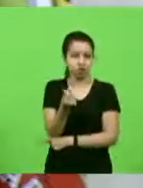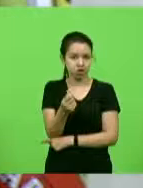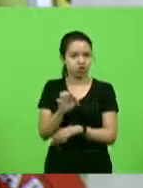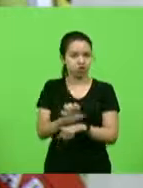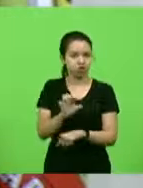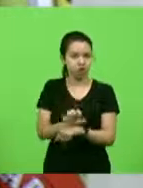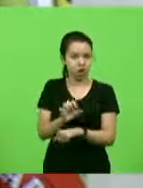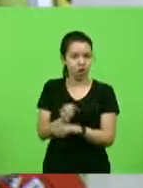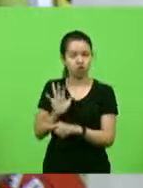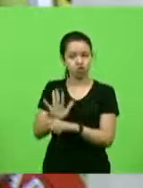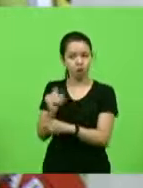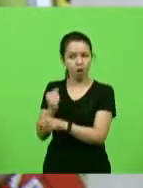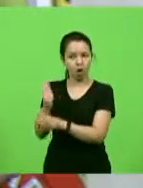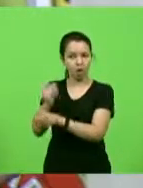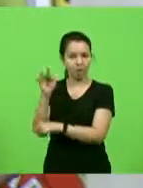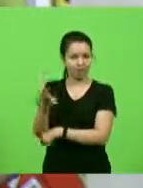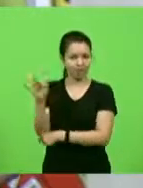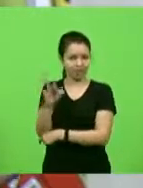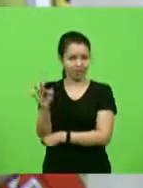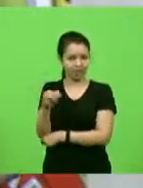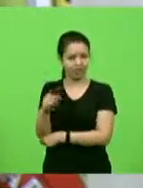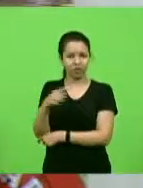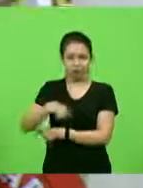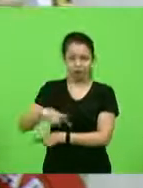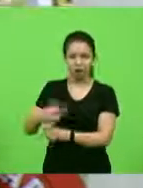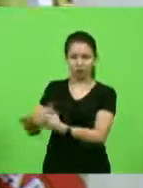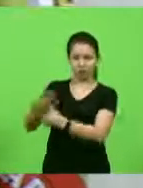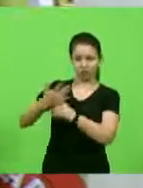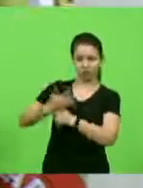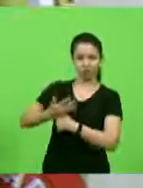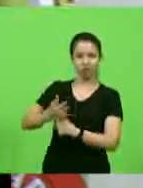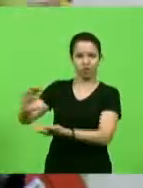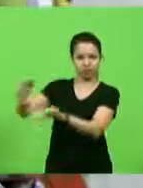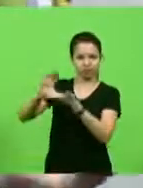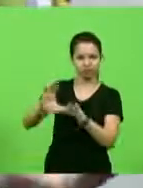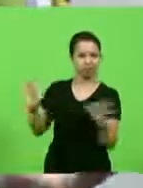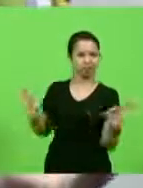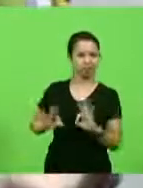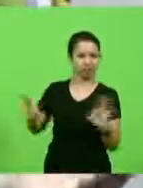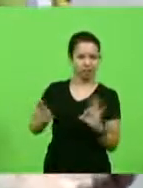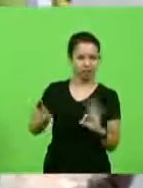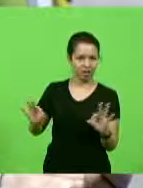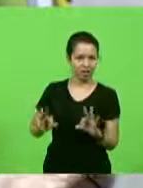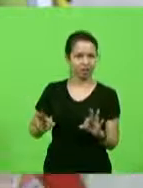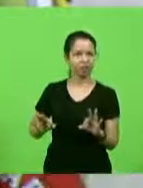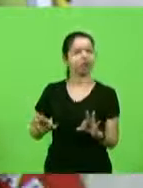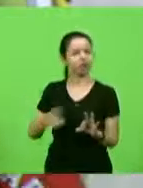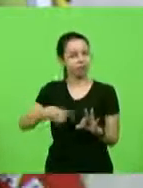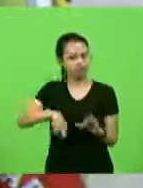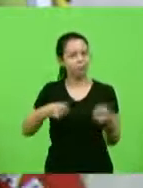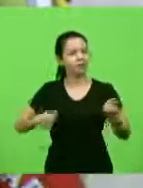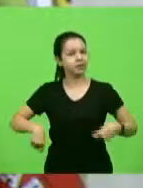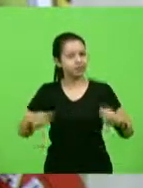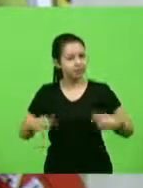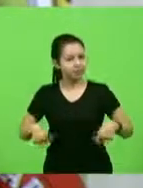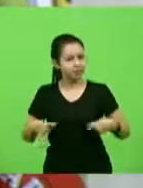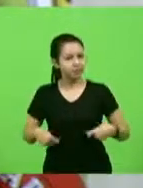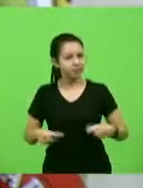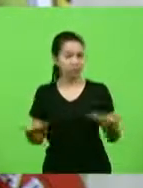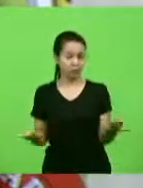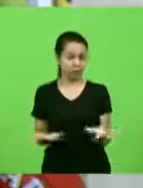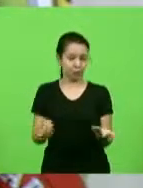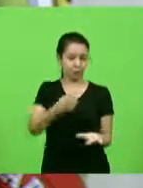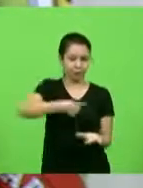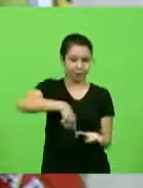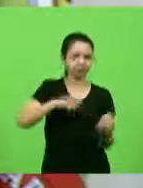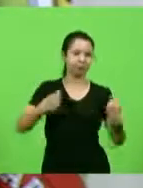obras federais. Já não somos agraciados com recursos federais da forma como deveríamos ser. Ainda temos